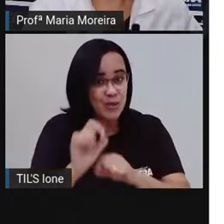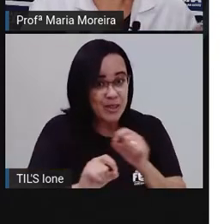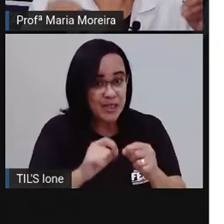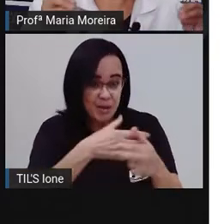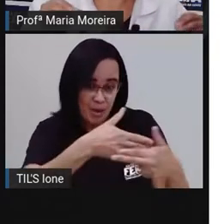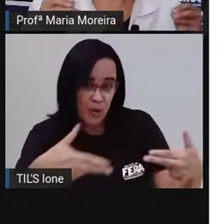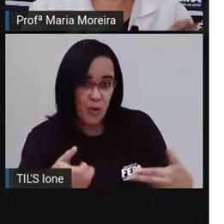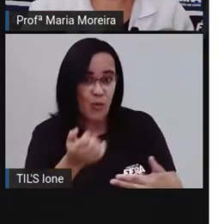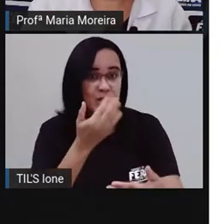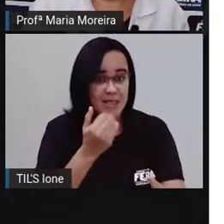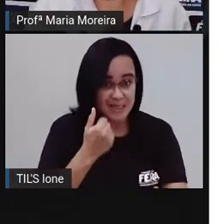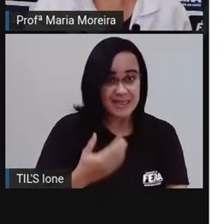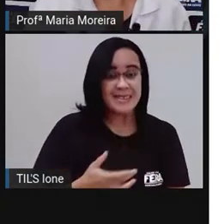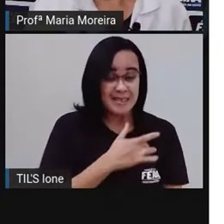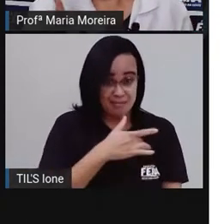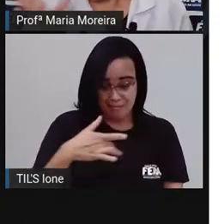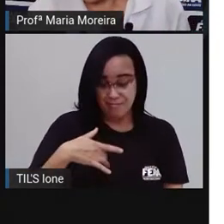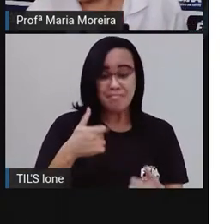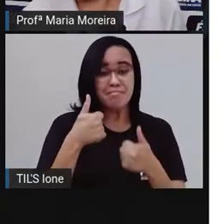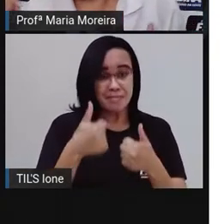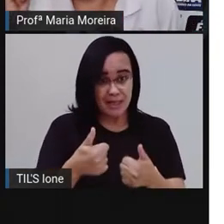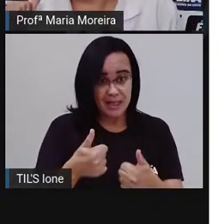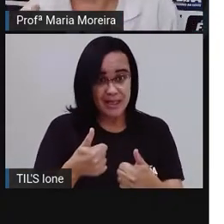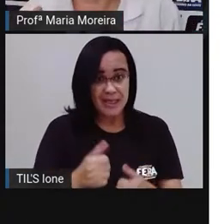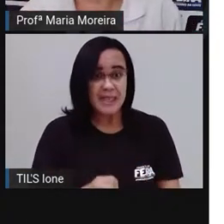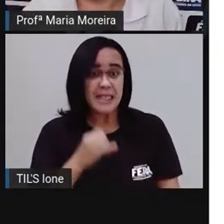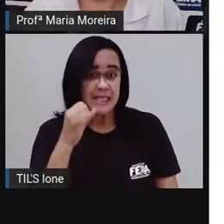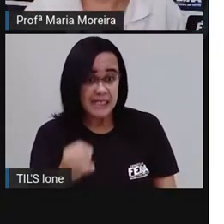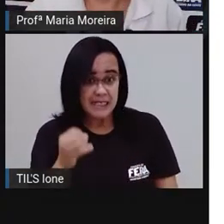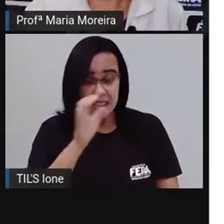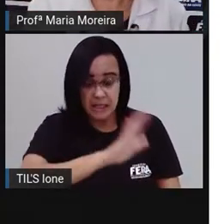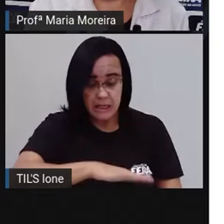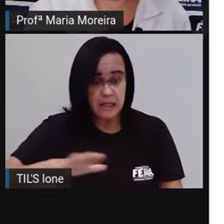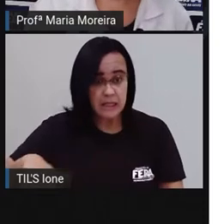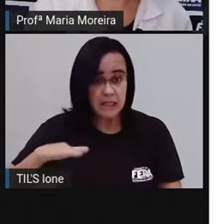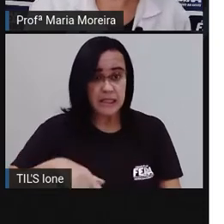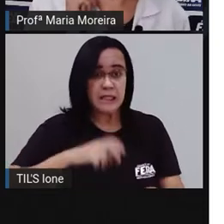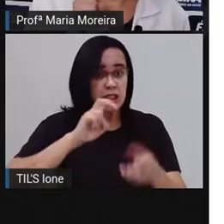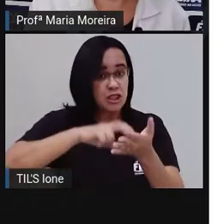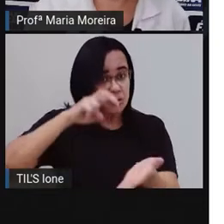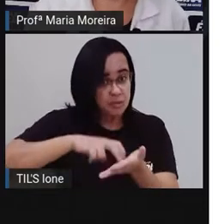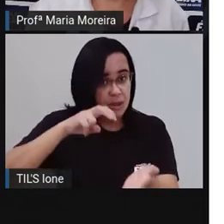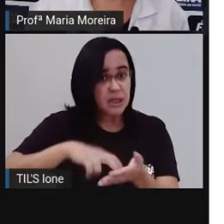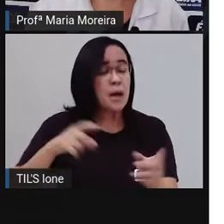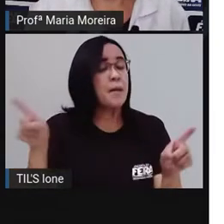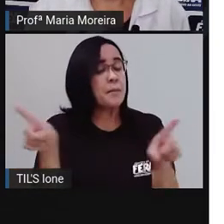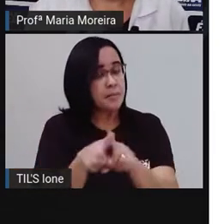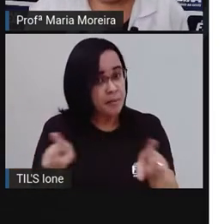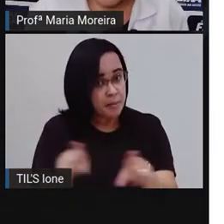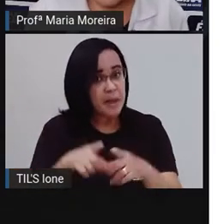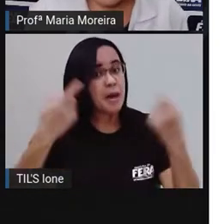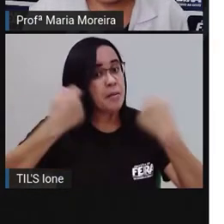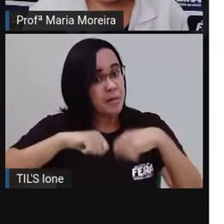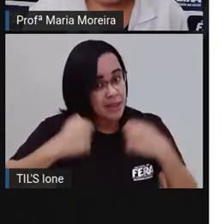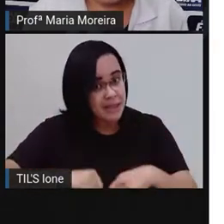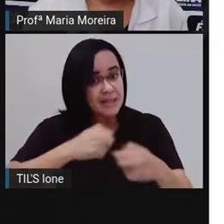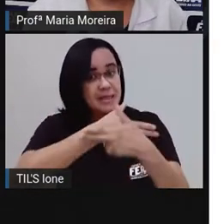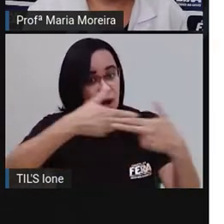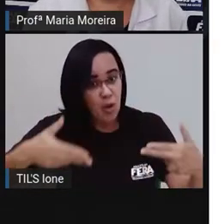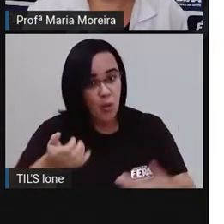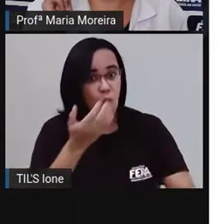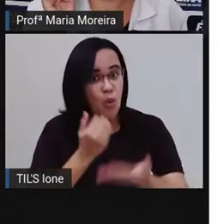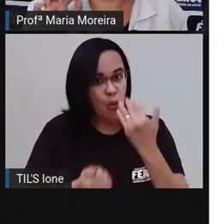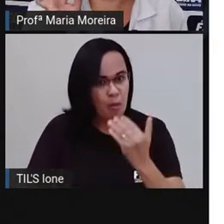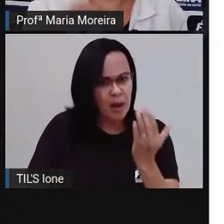manhã balanceado. E as que estudam à tarde devem comer um bom almoço. Sugere a também